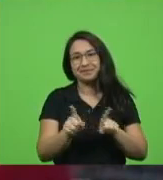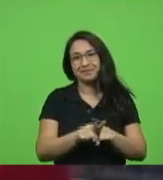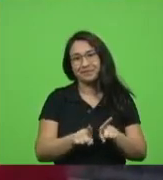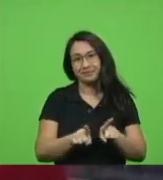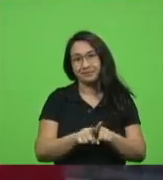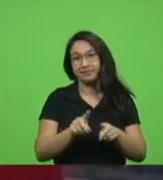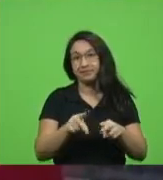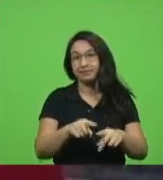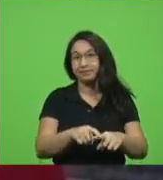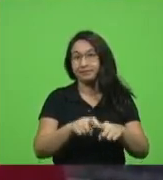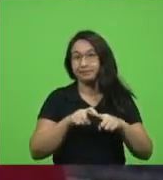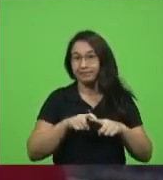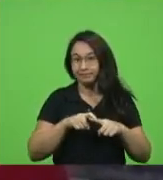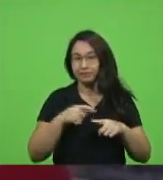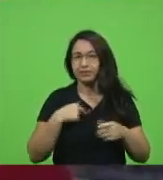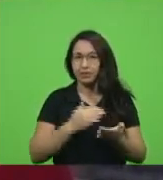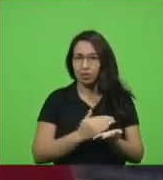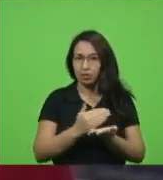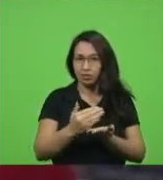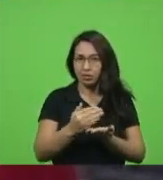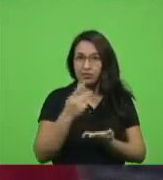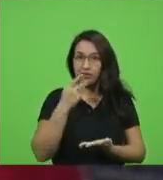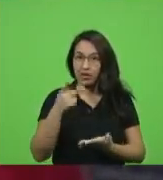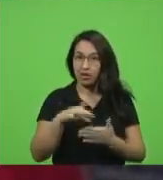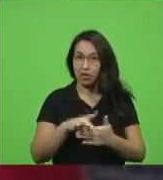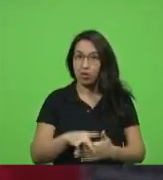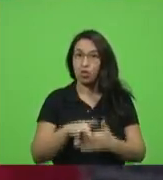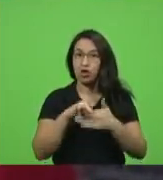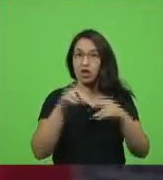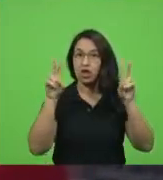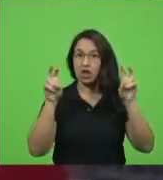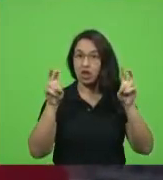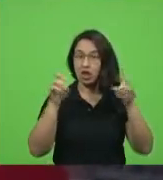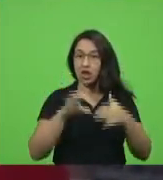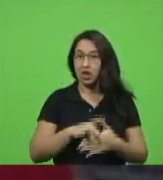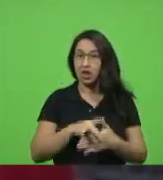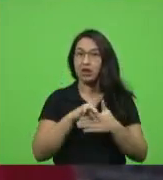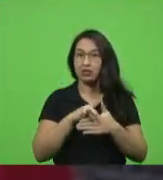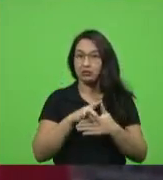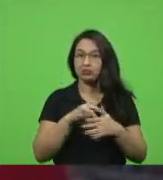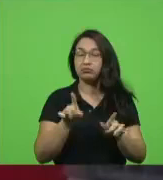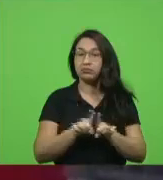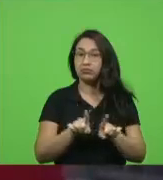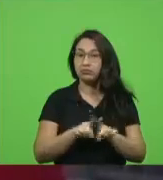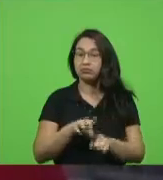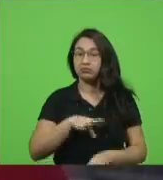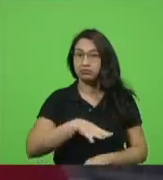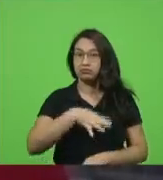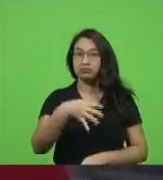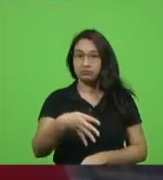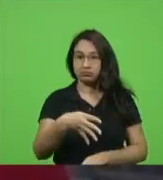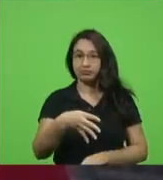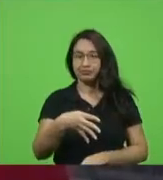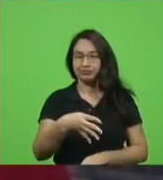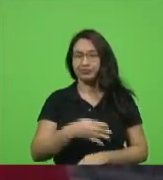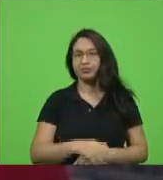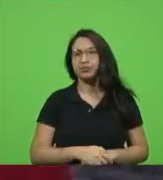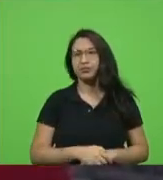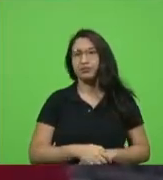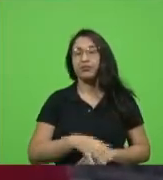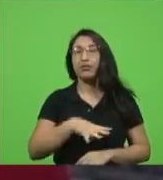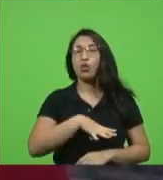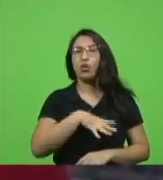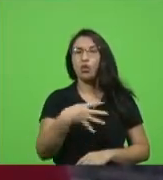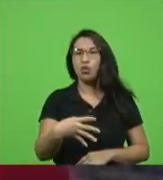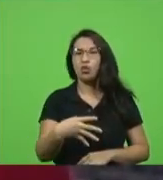que eu comecei falando sobre liderança é por isso que eu encerro falando sobre coragem a coragem para liderar